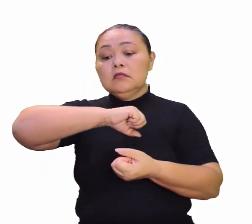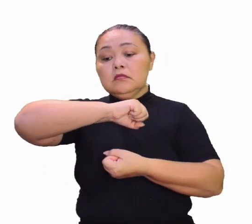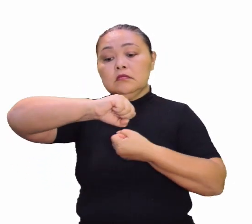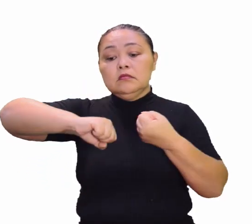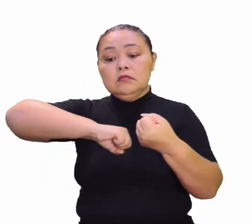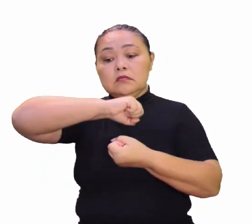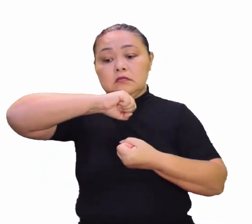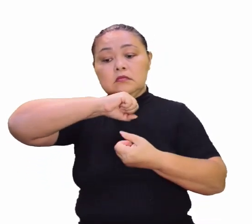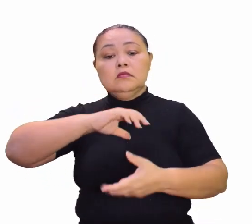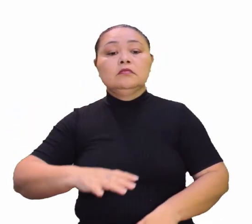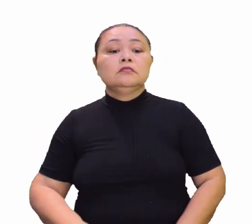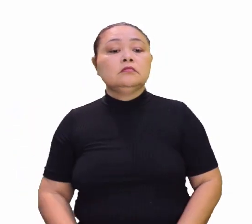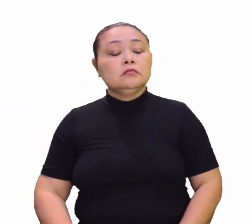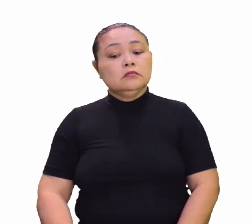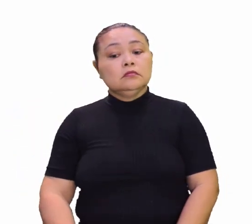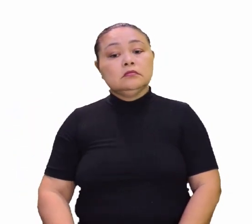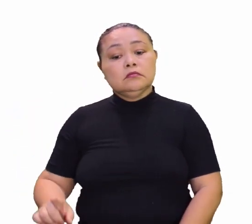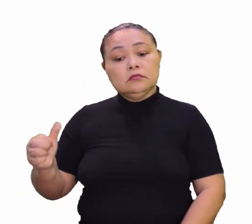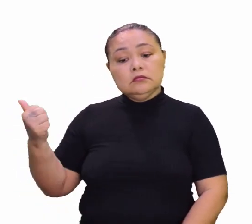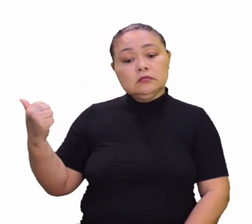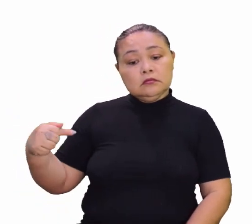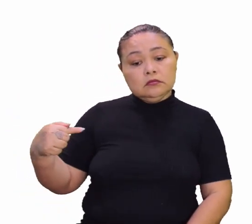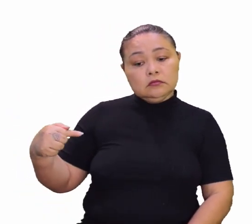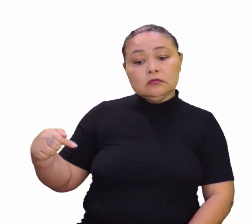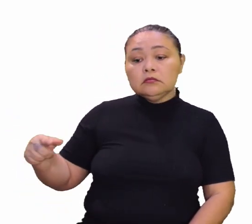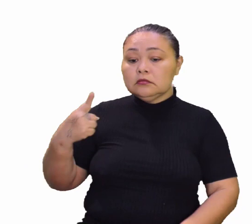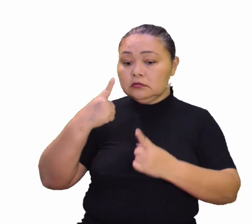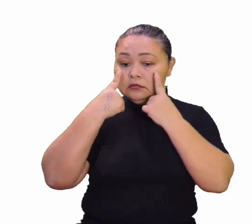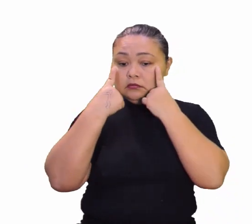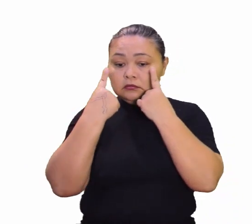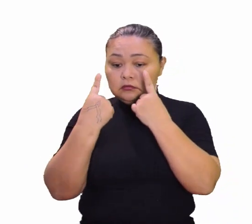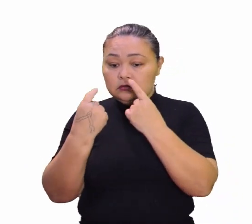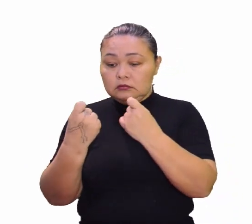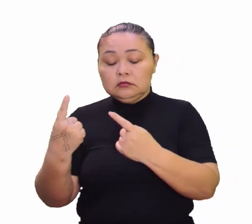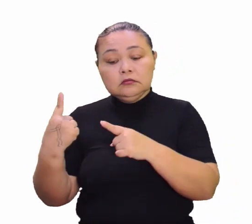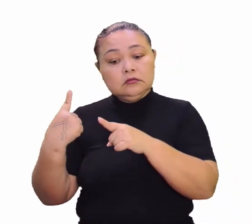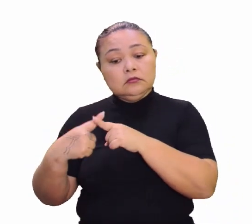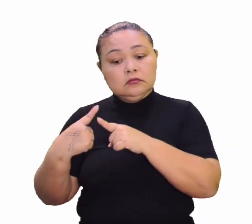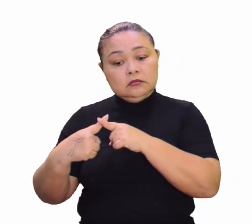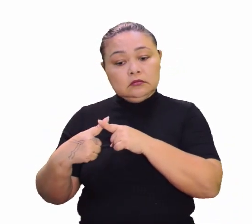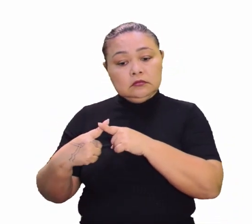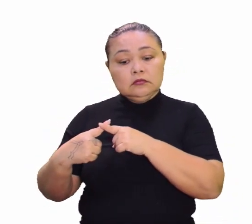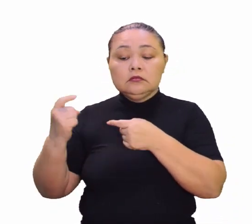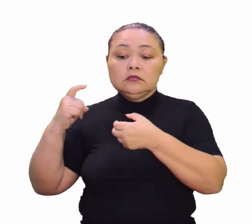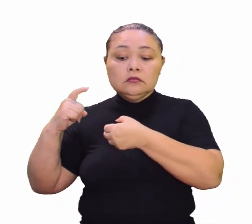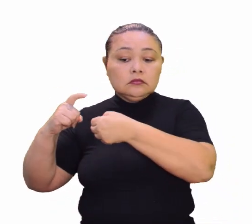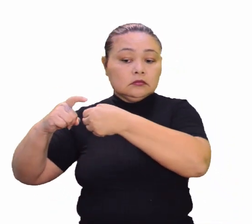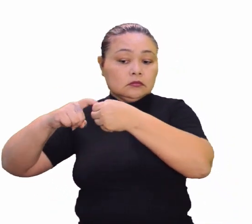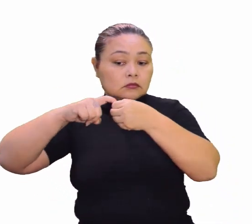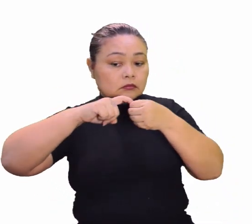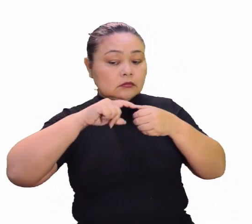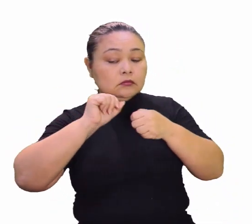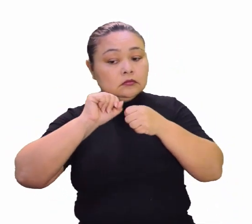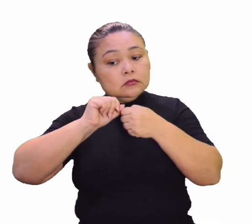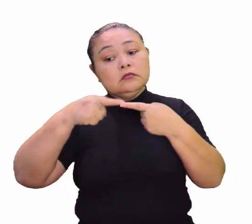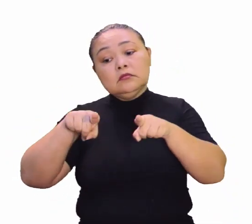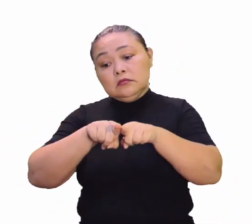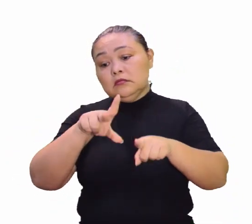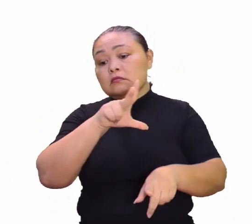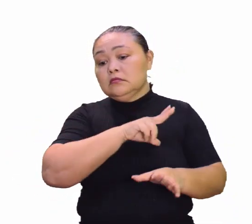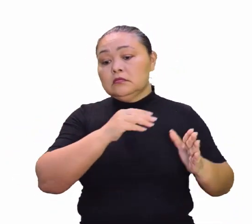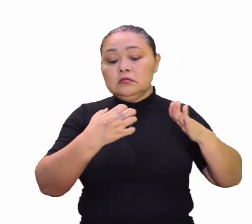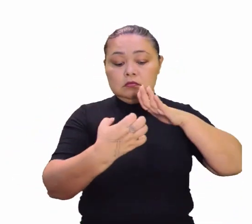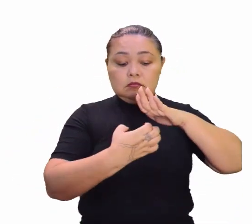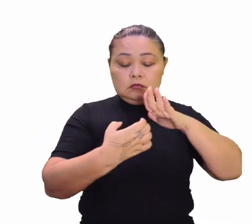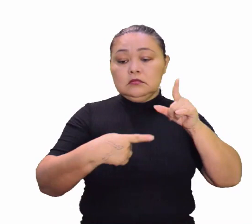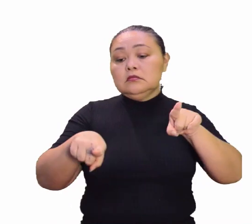desenvolvimento sustentável. Esse dezessete é interessante? Porque essas parcerias, pode ser público, privada.